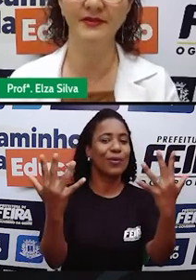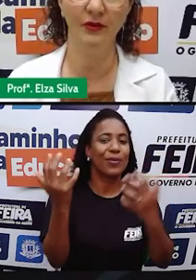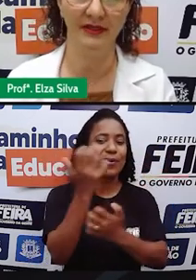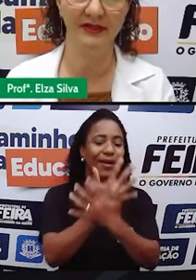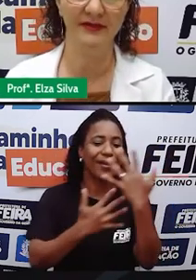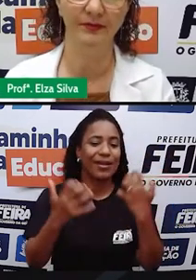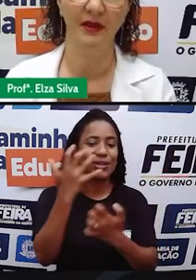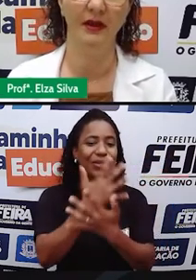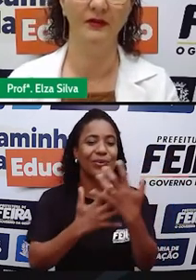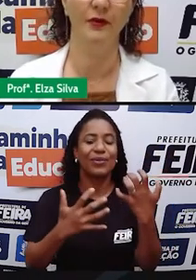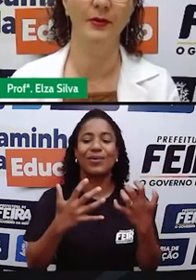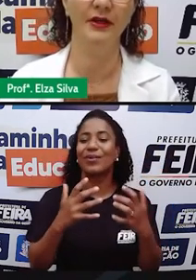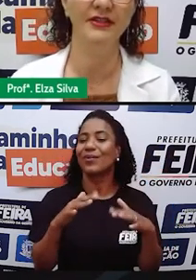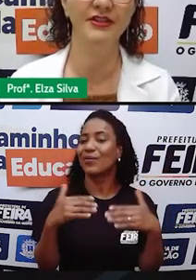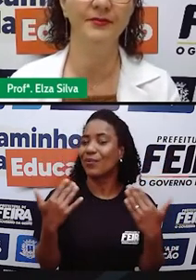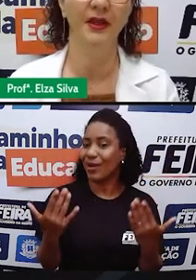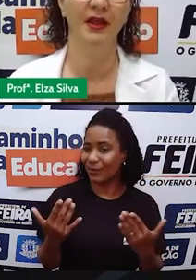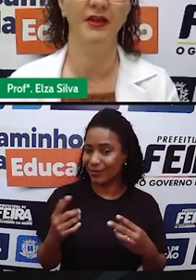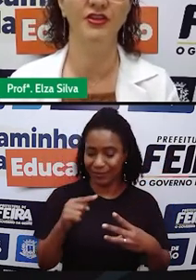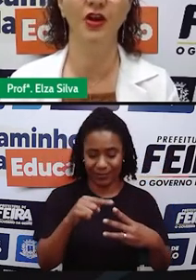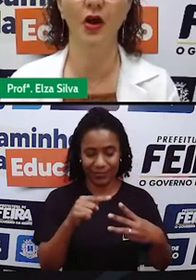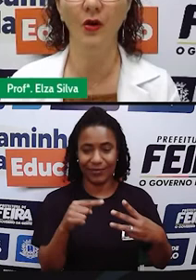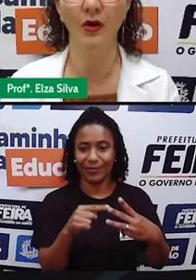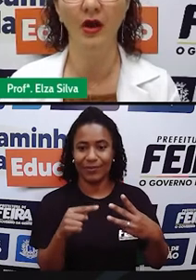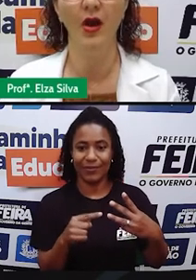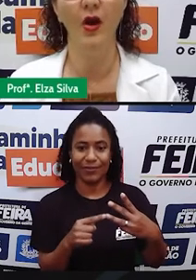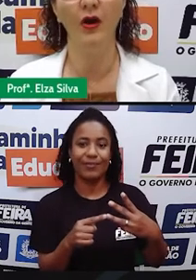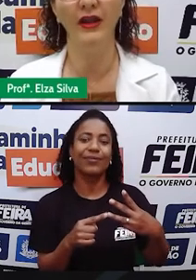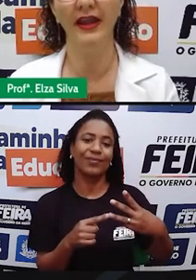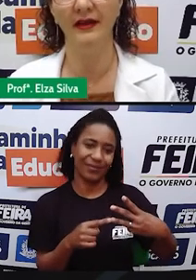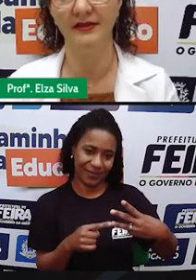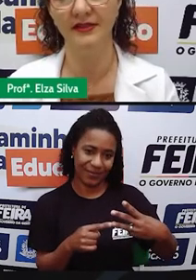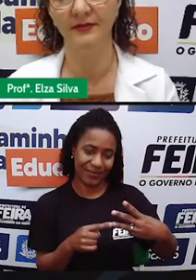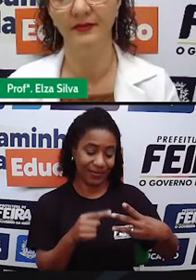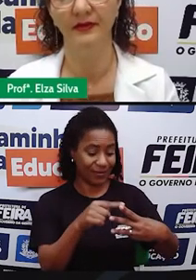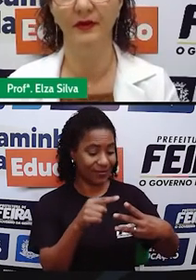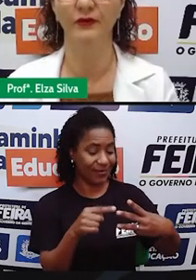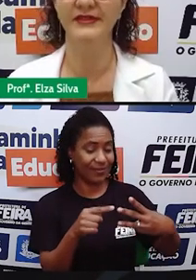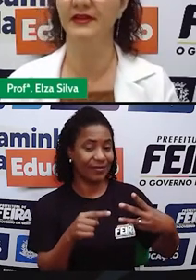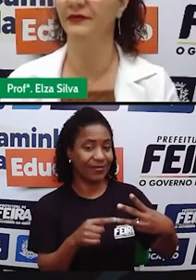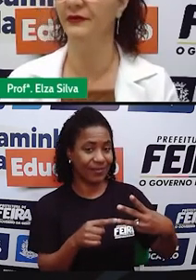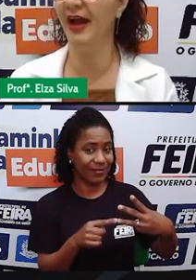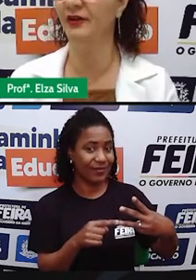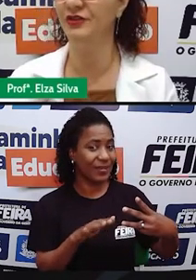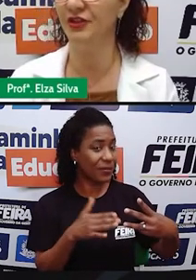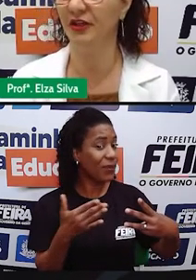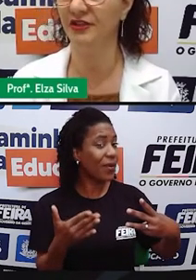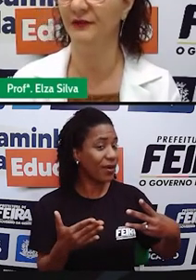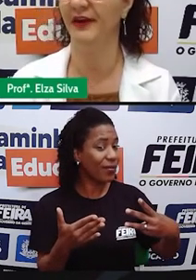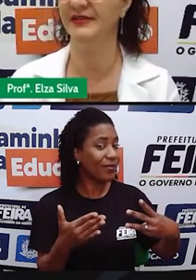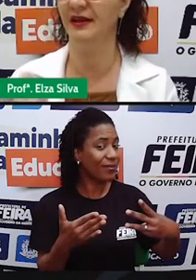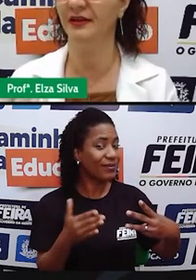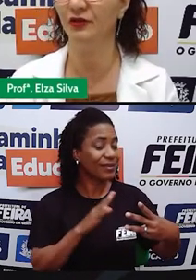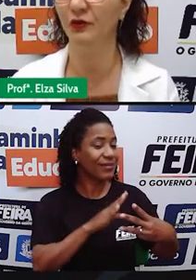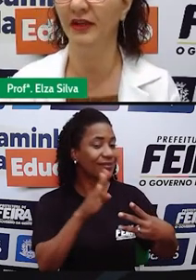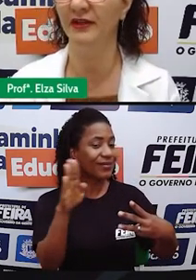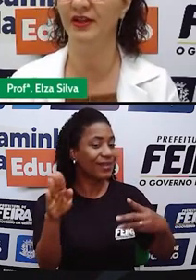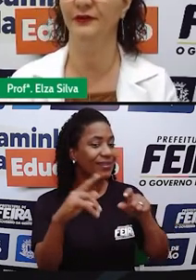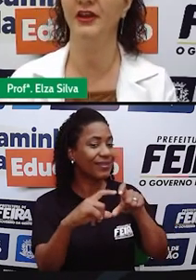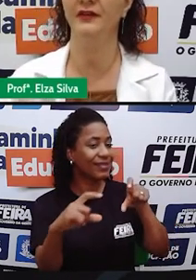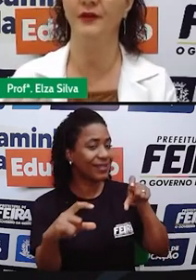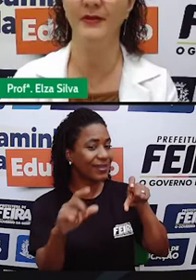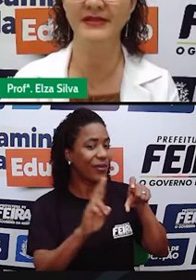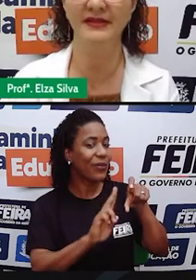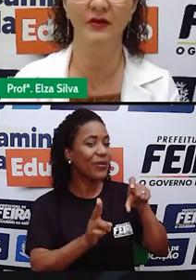três opções. Underbird, Candy Hall, O'Kliense. Então, você vai no ticket, faz a leitura,